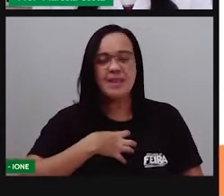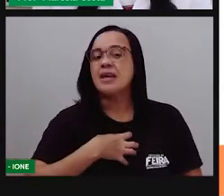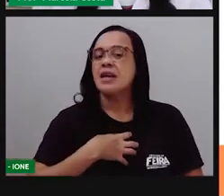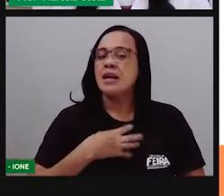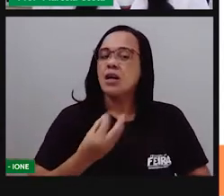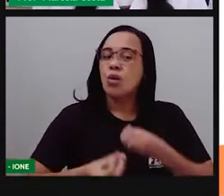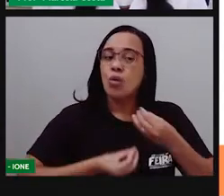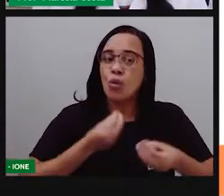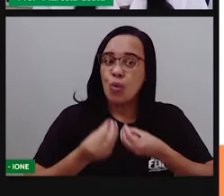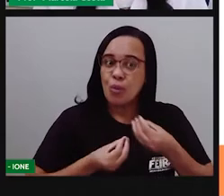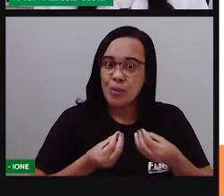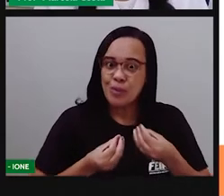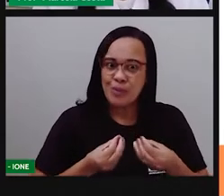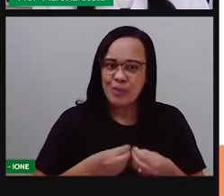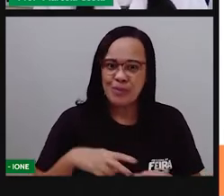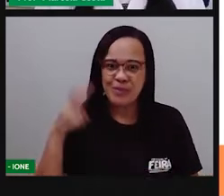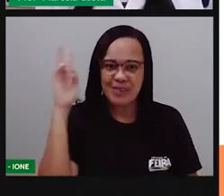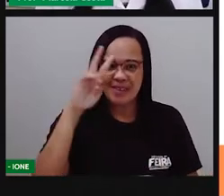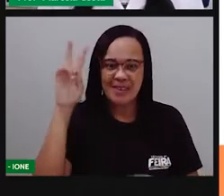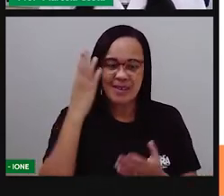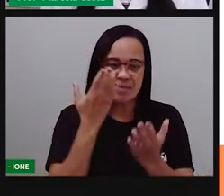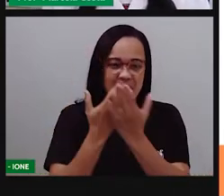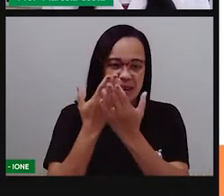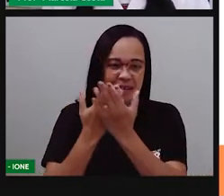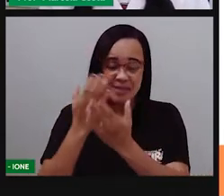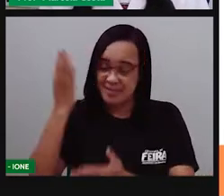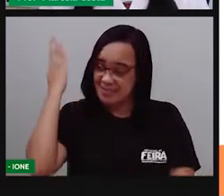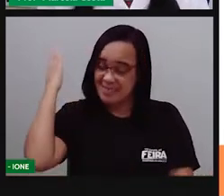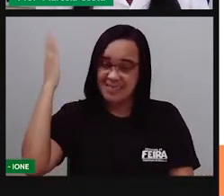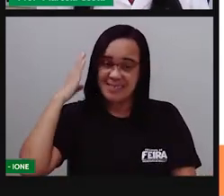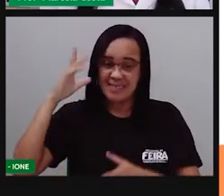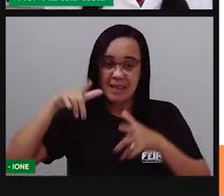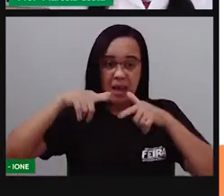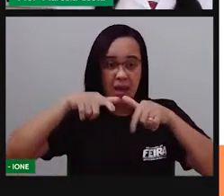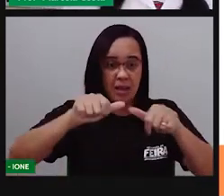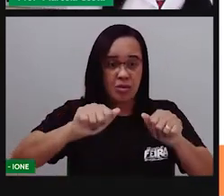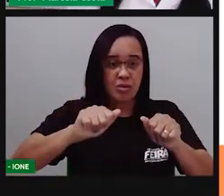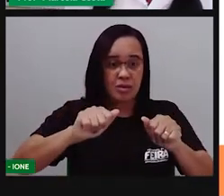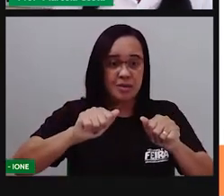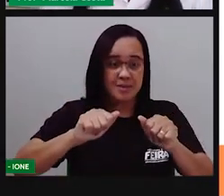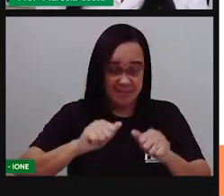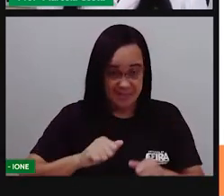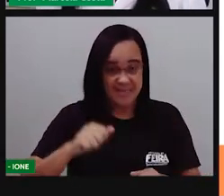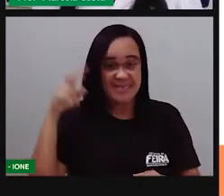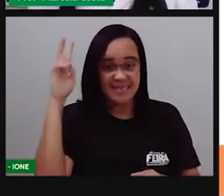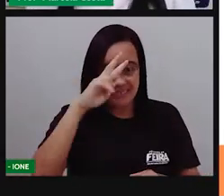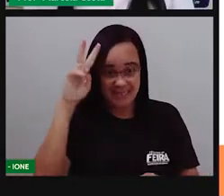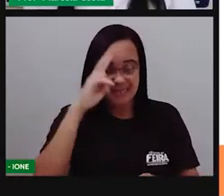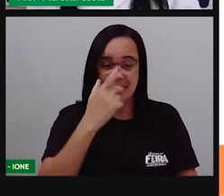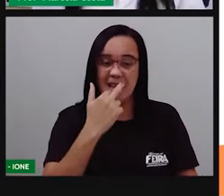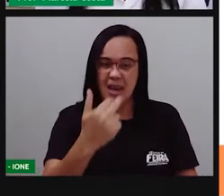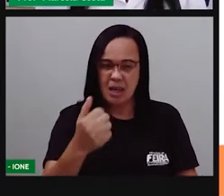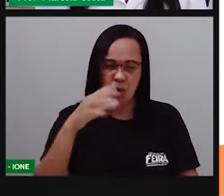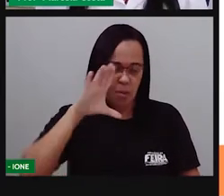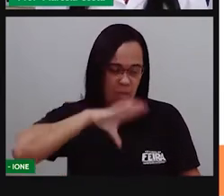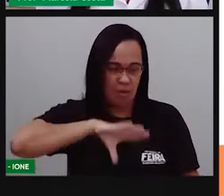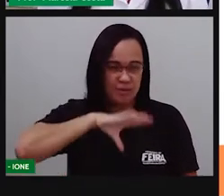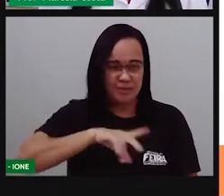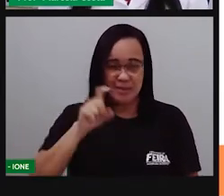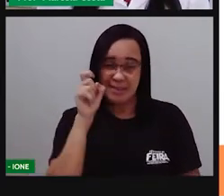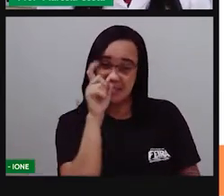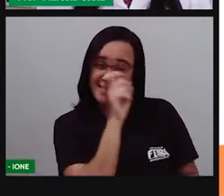Vimos na última aula de linguagem os trava-línguas, né? Aqueles trava-línguas que são